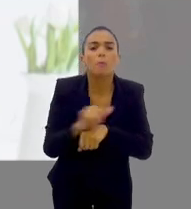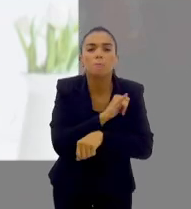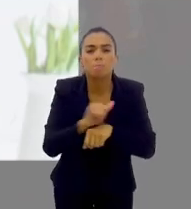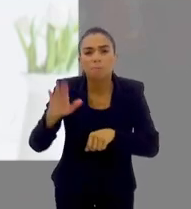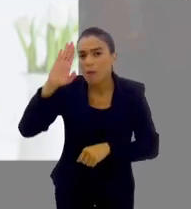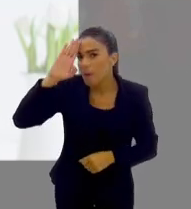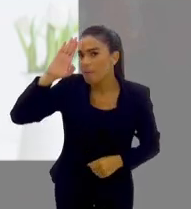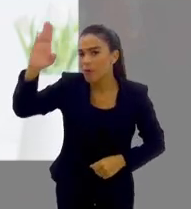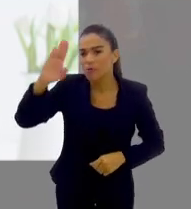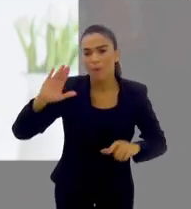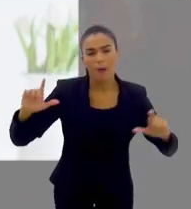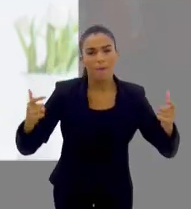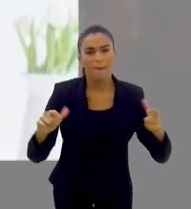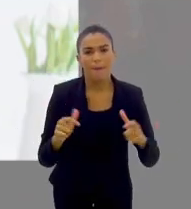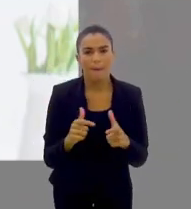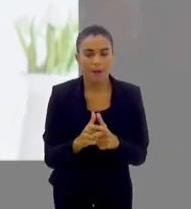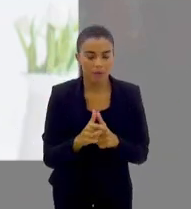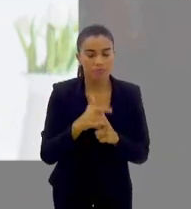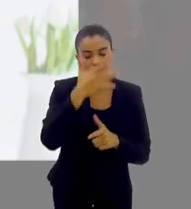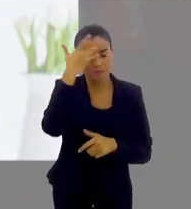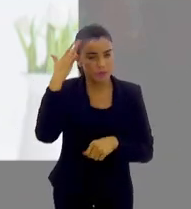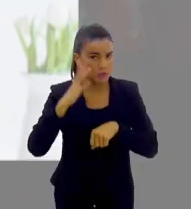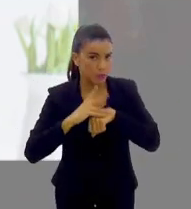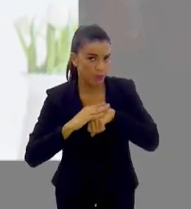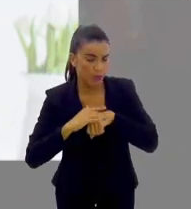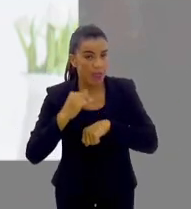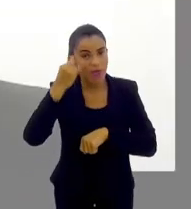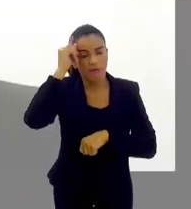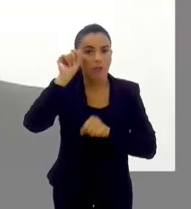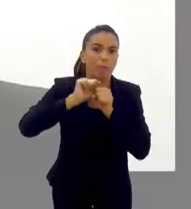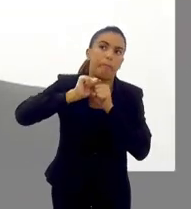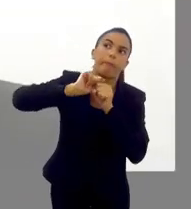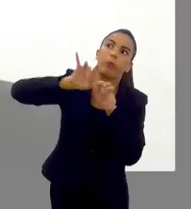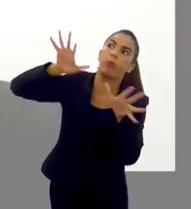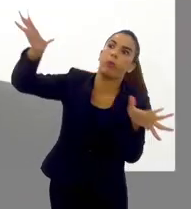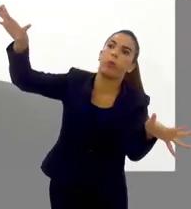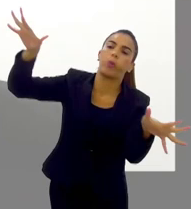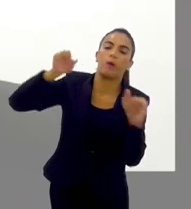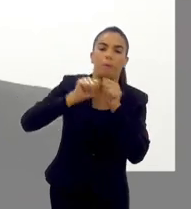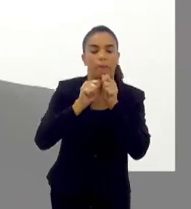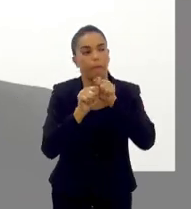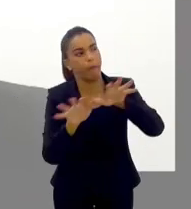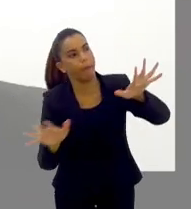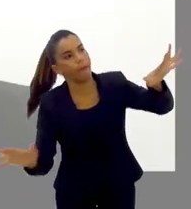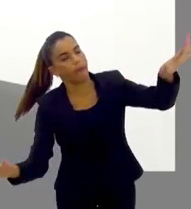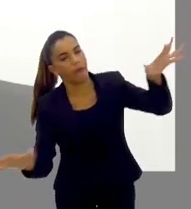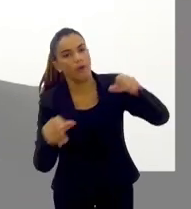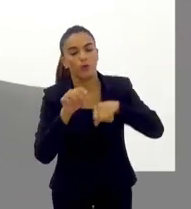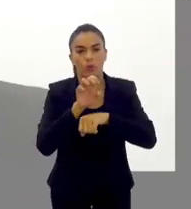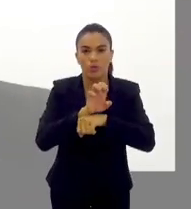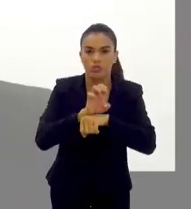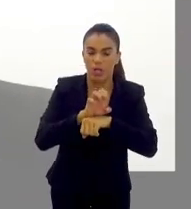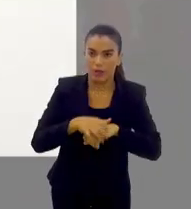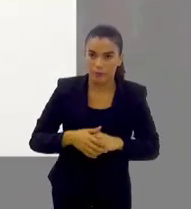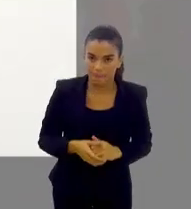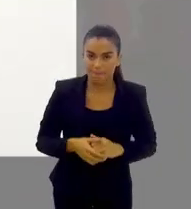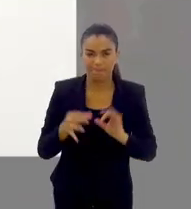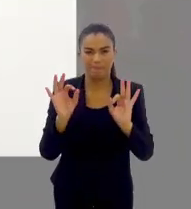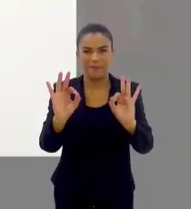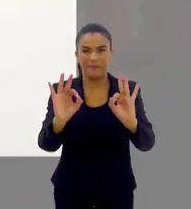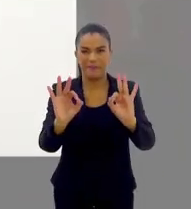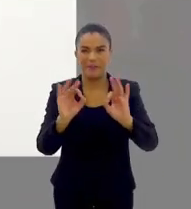prioritárias para que a gente possa diminuir esses números aí, e não chegar a uma epidemia, a um surto mesmo da doença aqui no Estado?